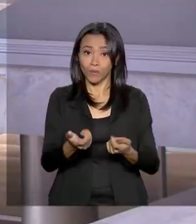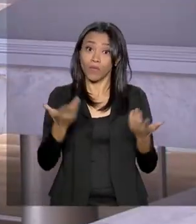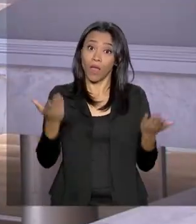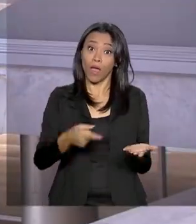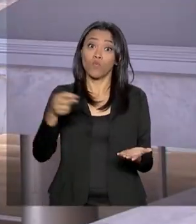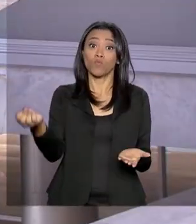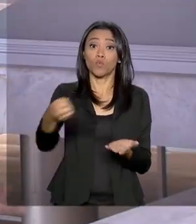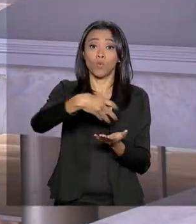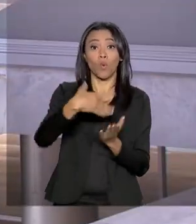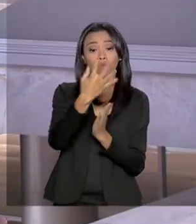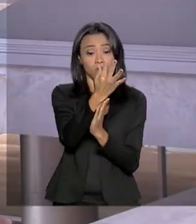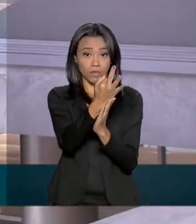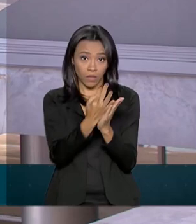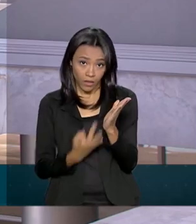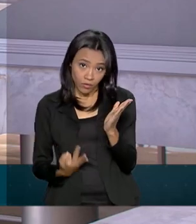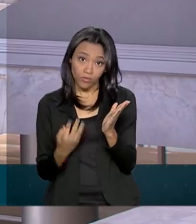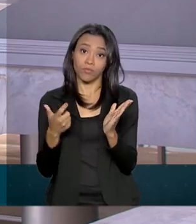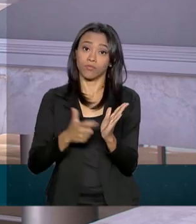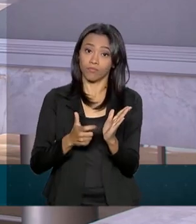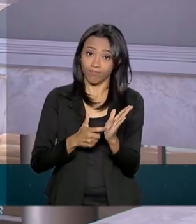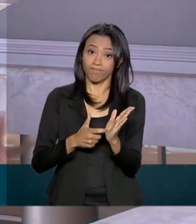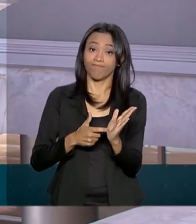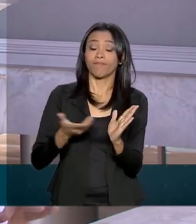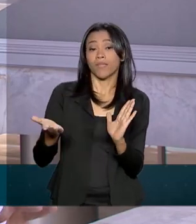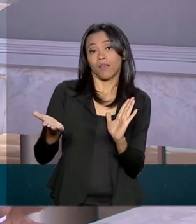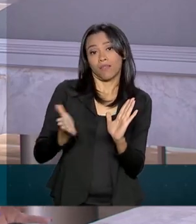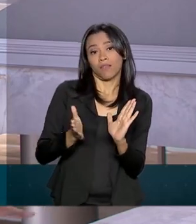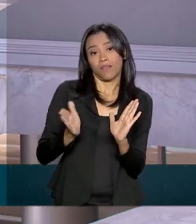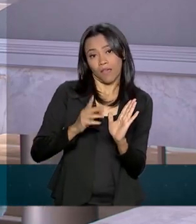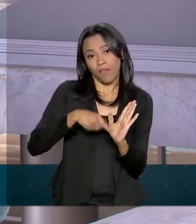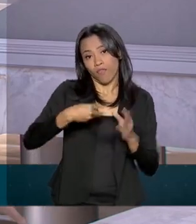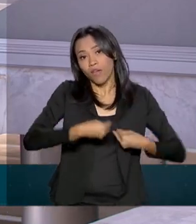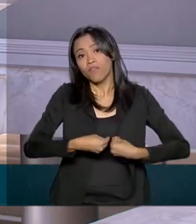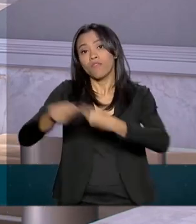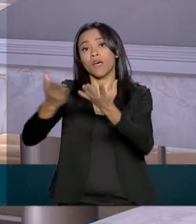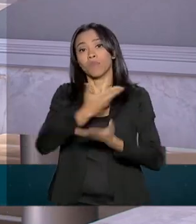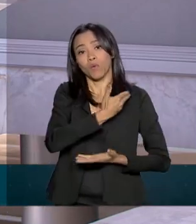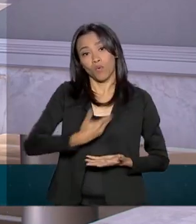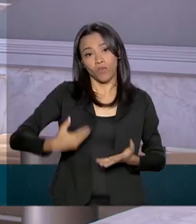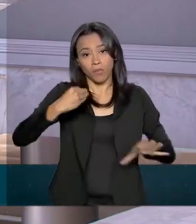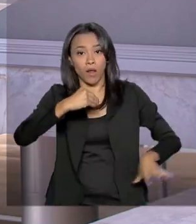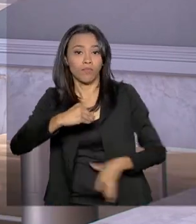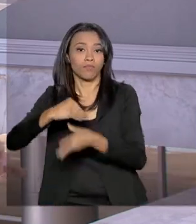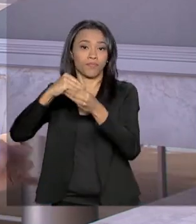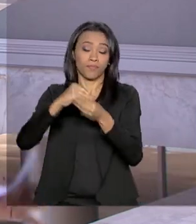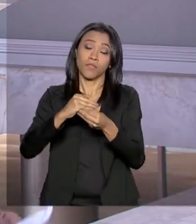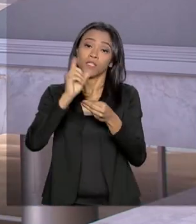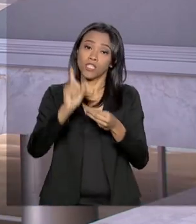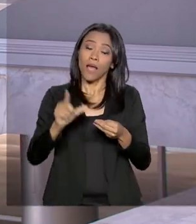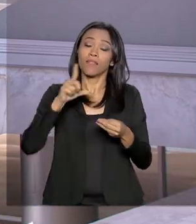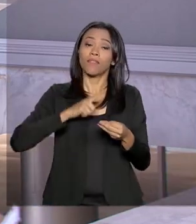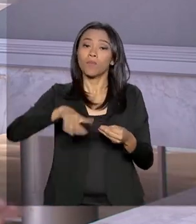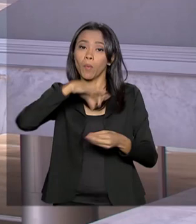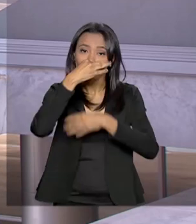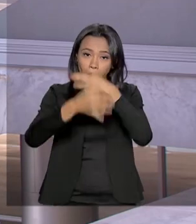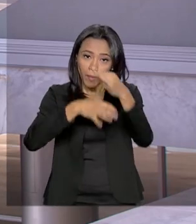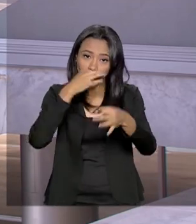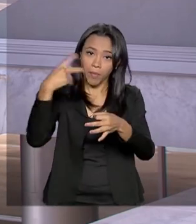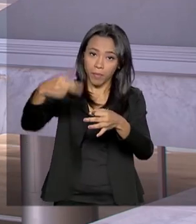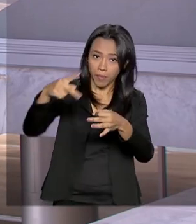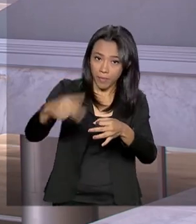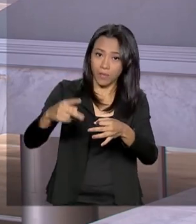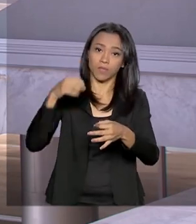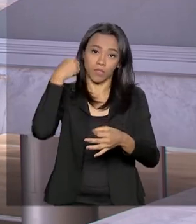seria um novo texto costurado a partir da proposta enviada pelo governo e já com as alterações aí sugeridas pelos próprios deputados.